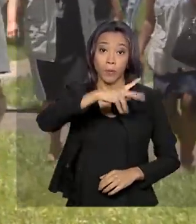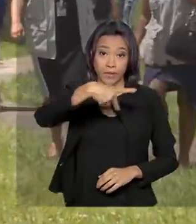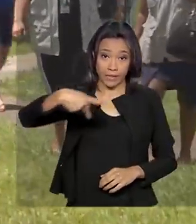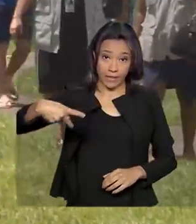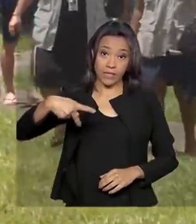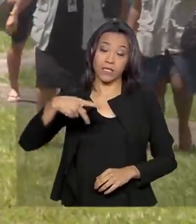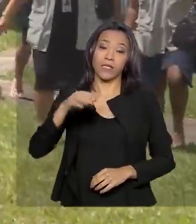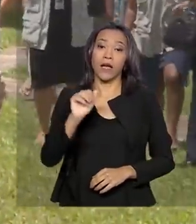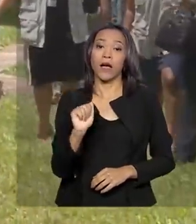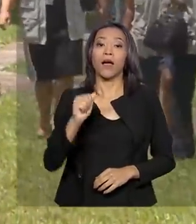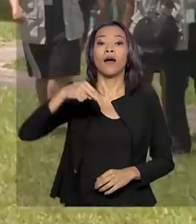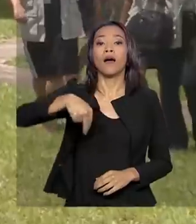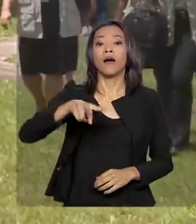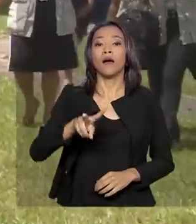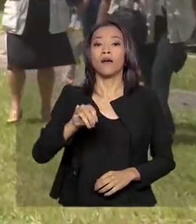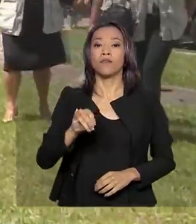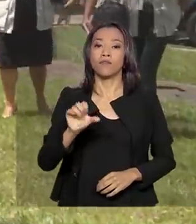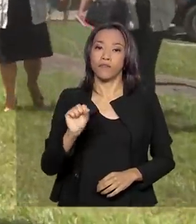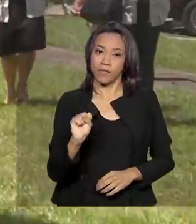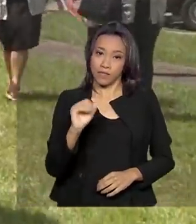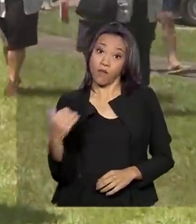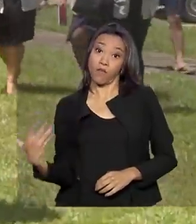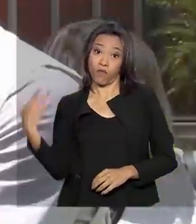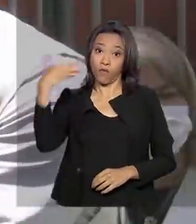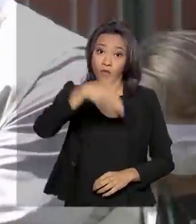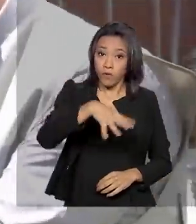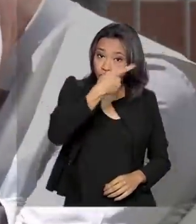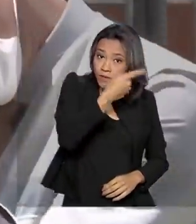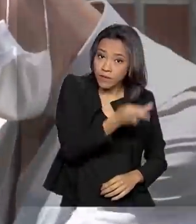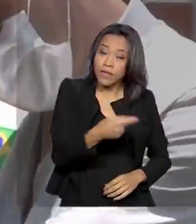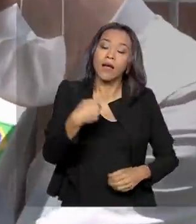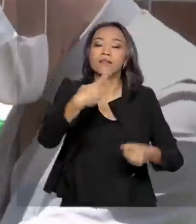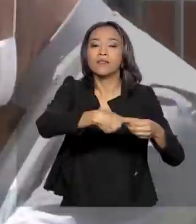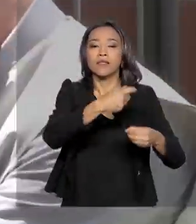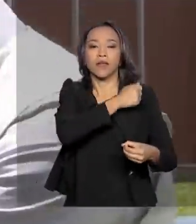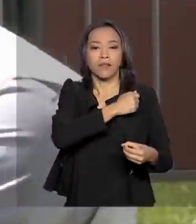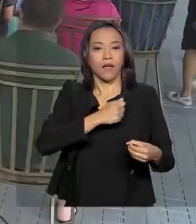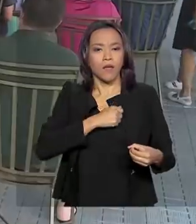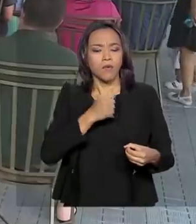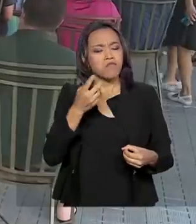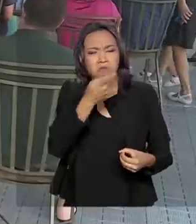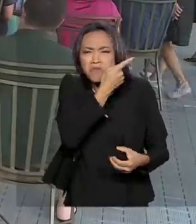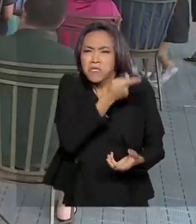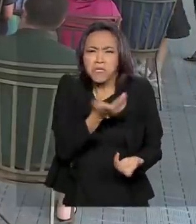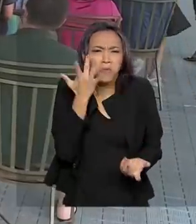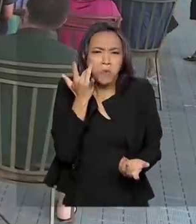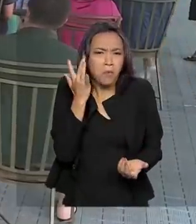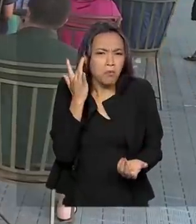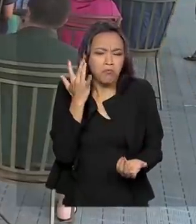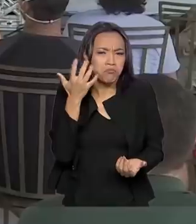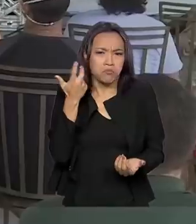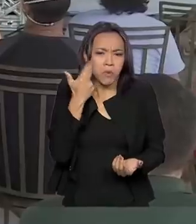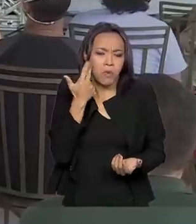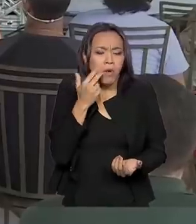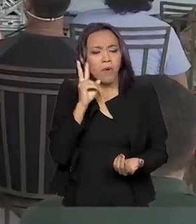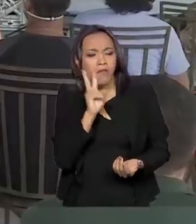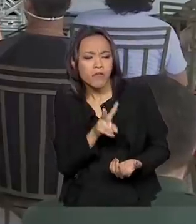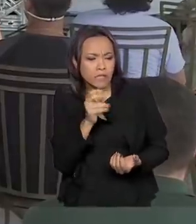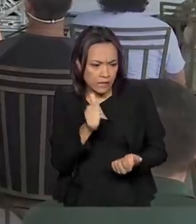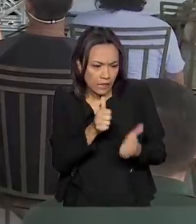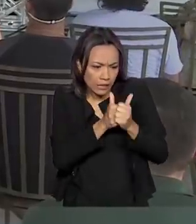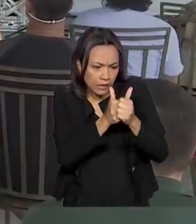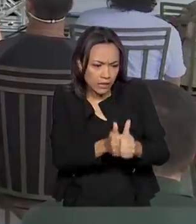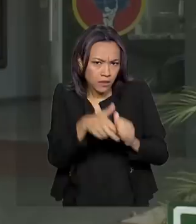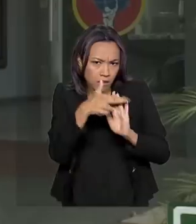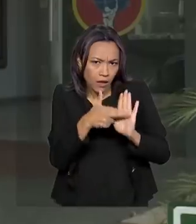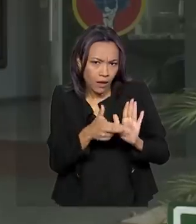também esteve na base aérea de Anápolis nesta quinta-feira para uma visita de rotina e para ver de perto como está sendo cumprida